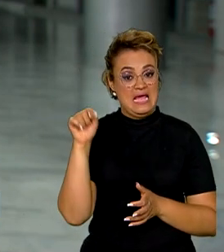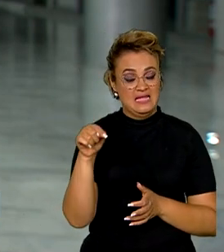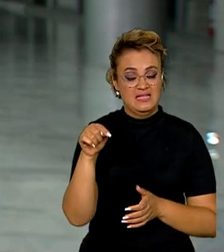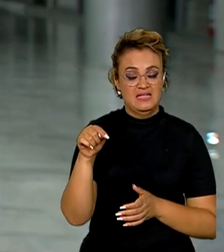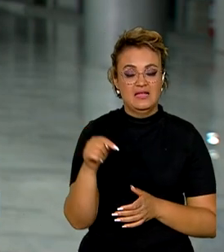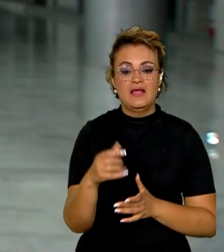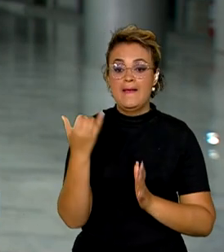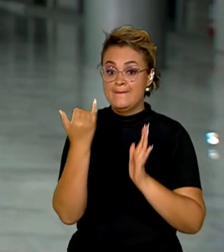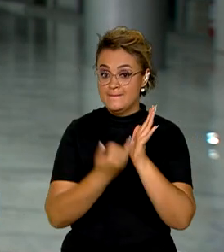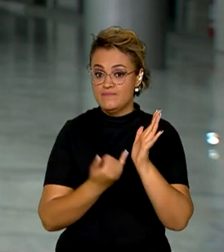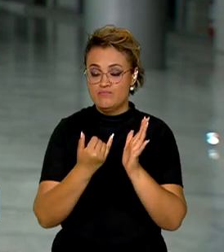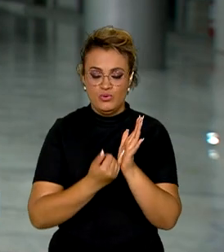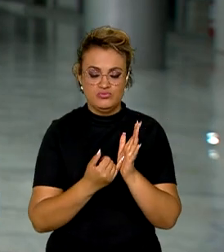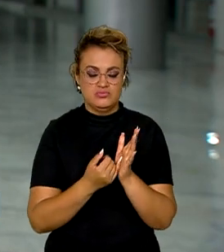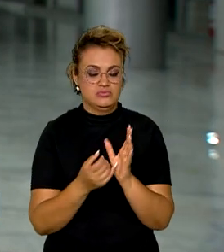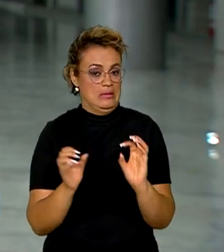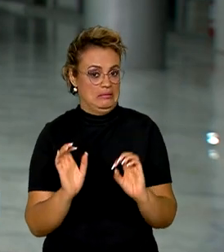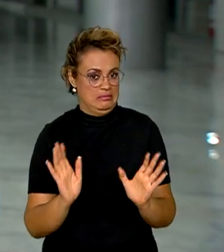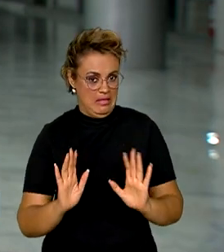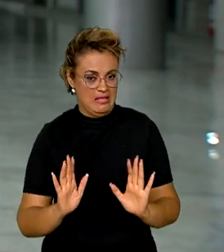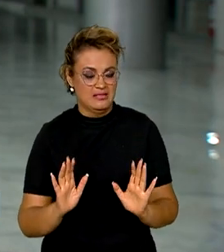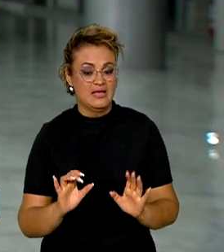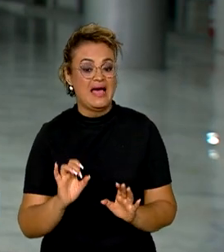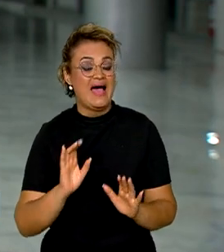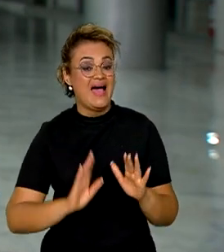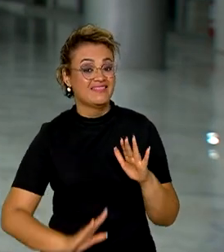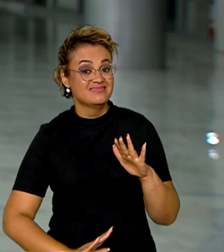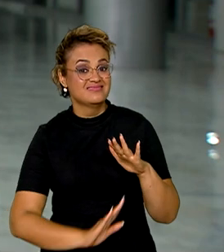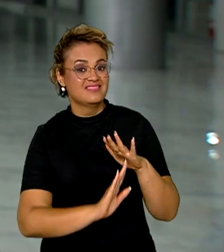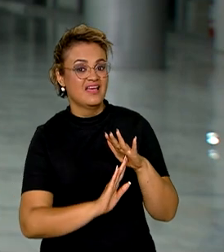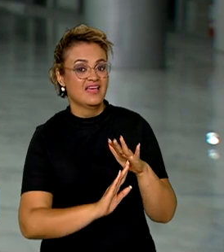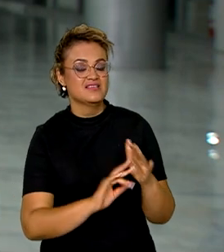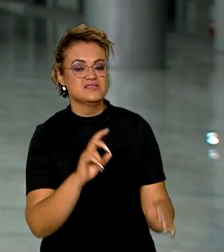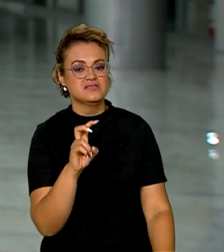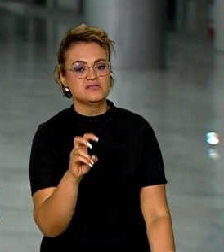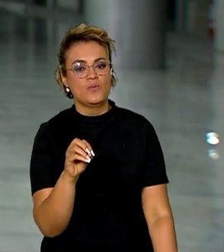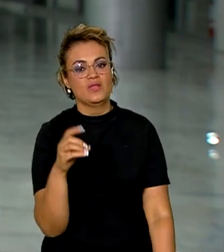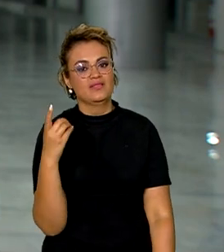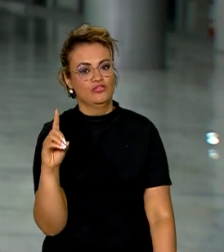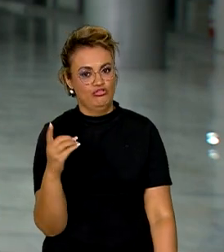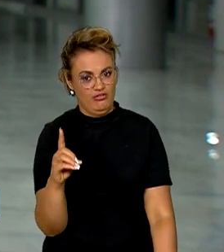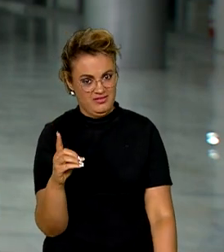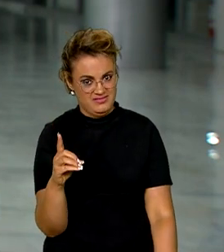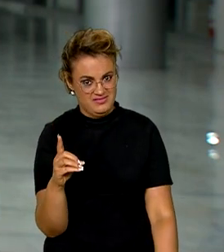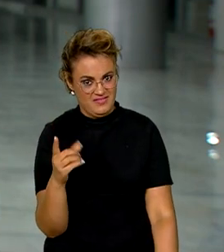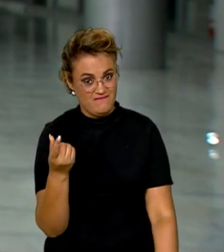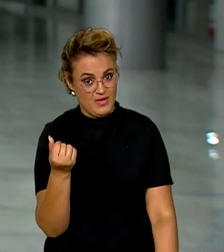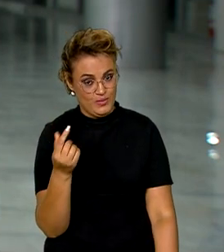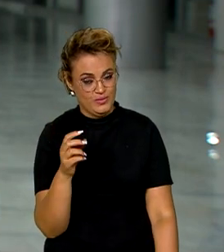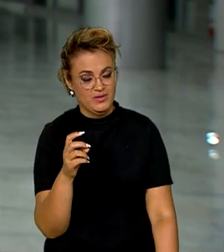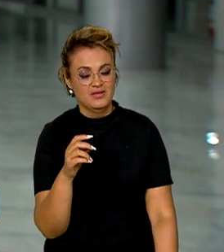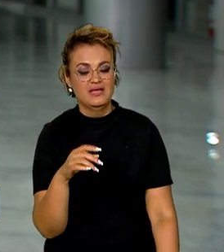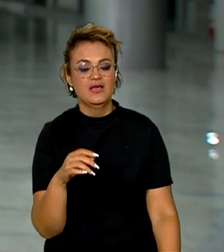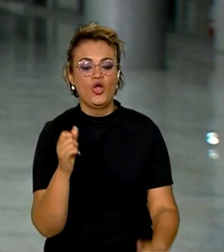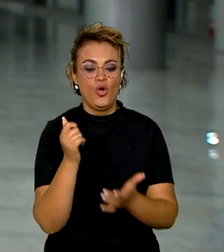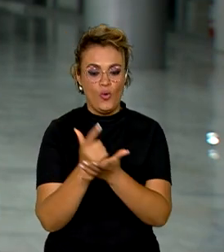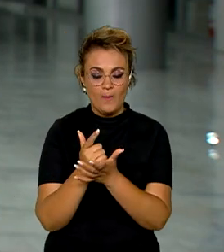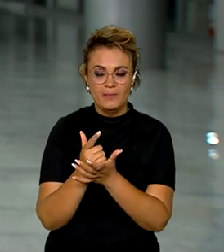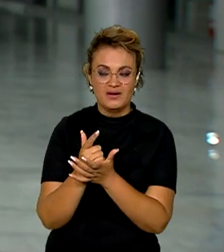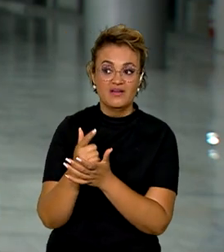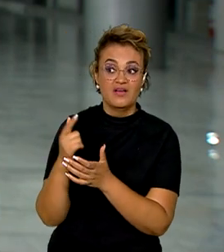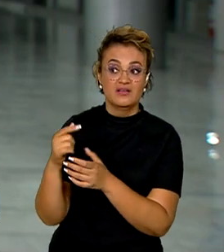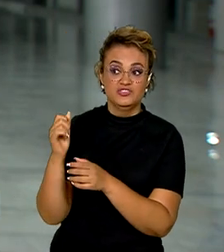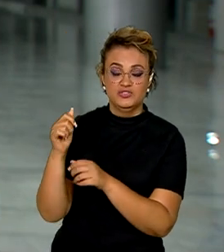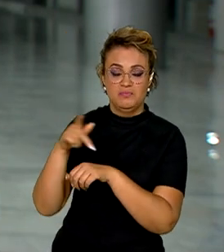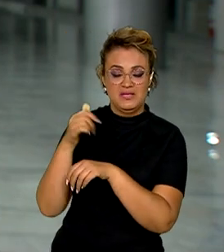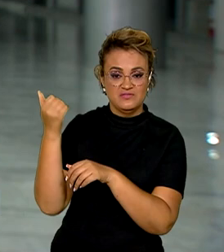isenção do imposto de importação é apenas para compras até 50 dólares. Portanto, compras internacionais acima desse